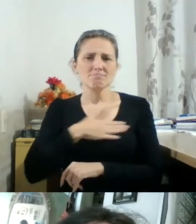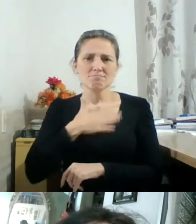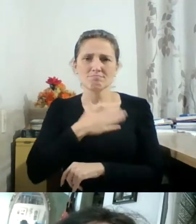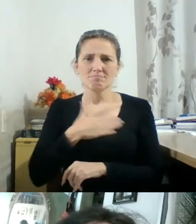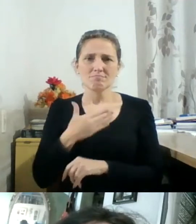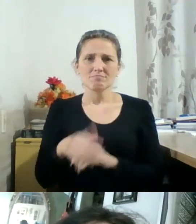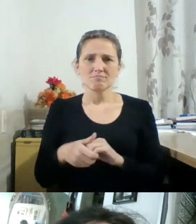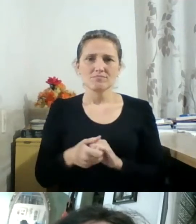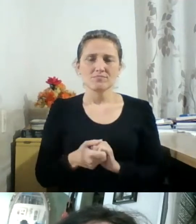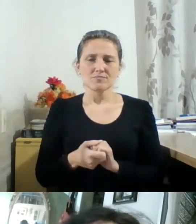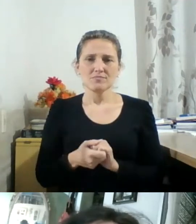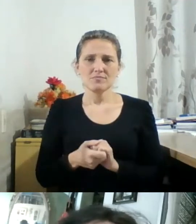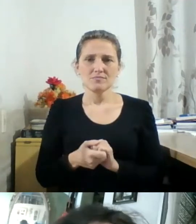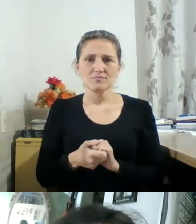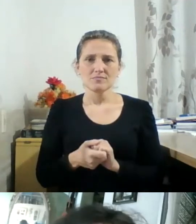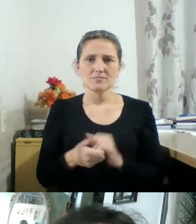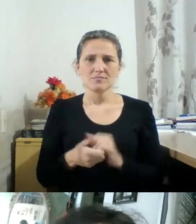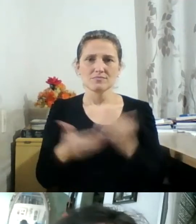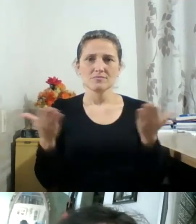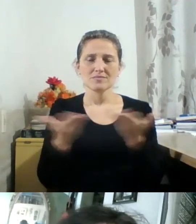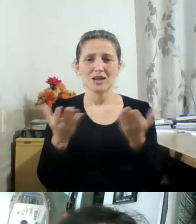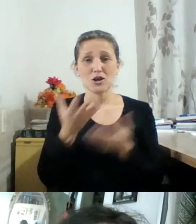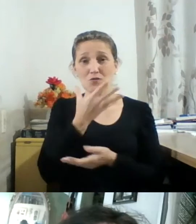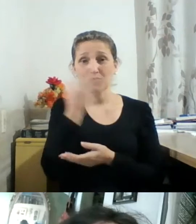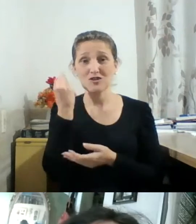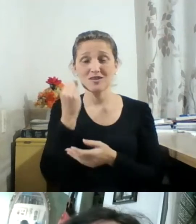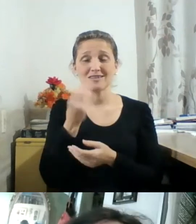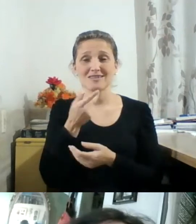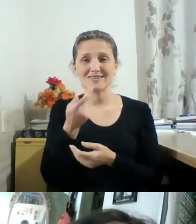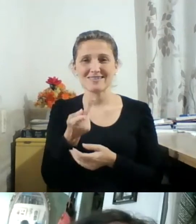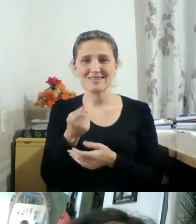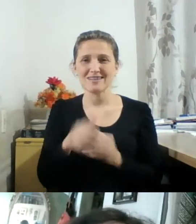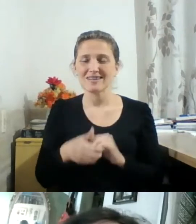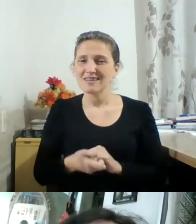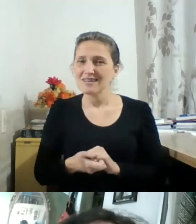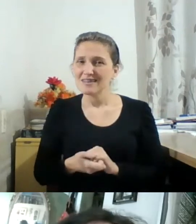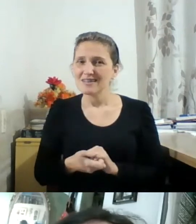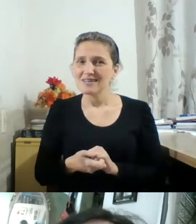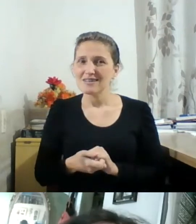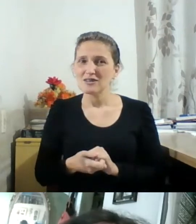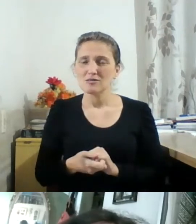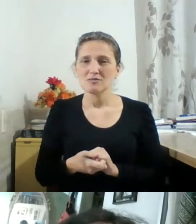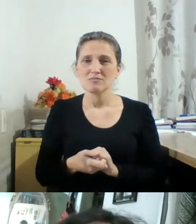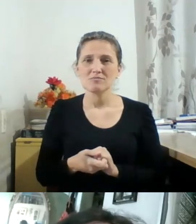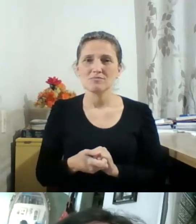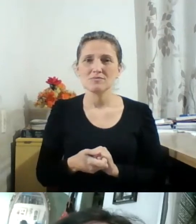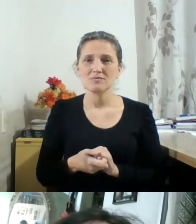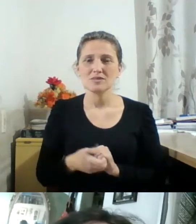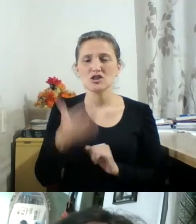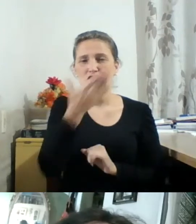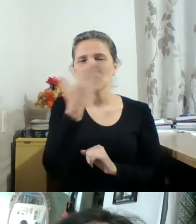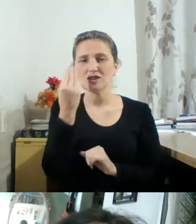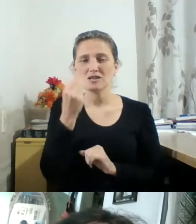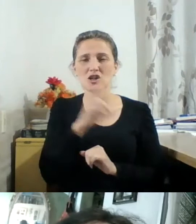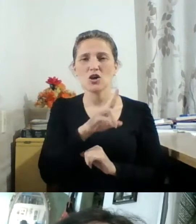e agora eu vou esquecer o Rubens Fernandes. Cláudio Fechão. Cláudio Fechão.